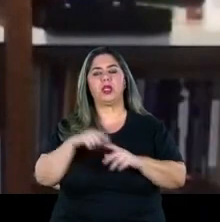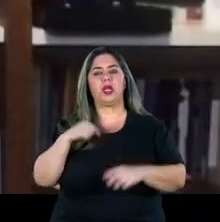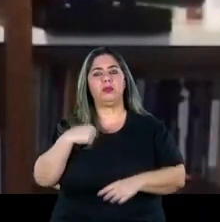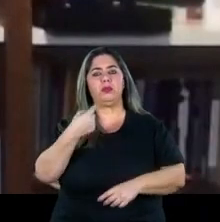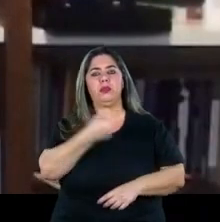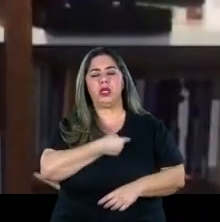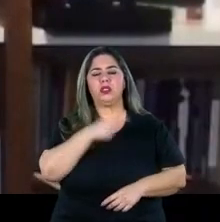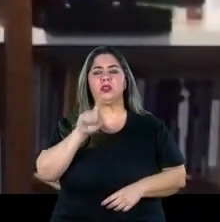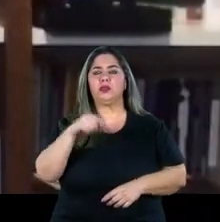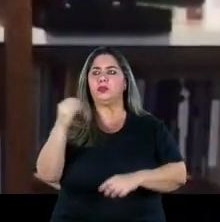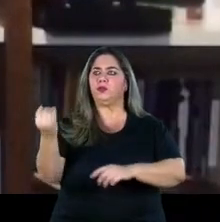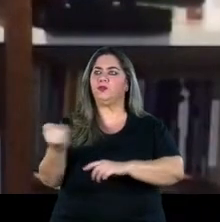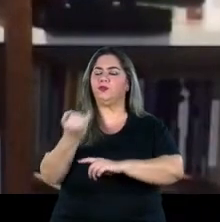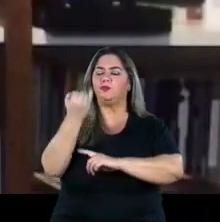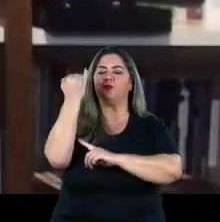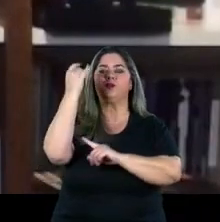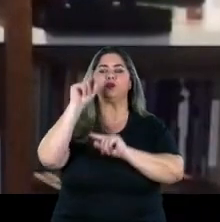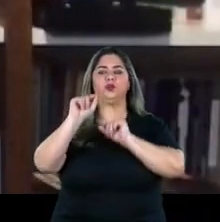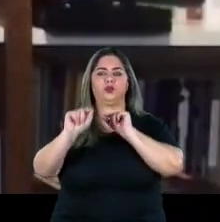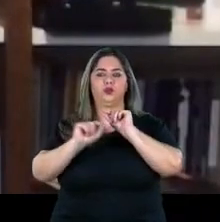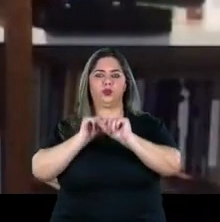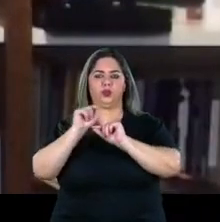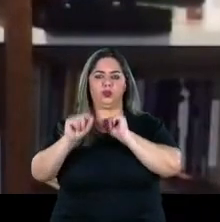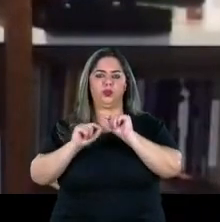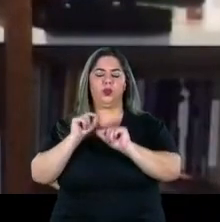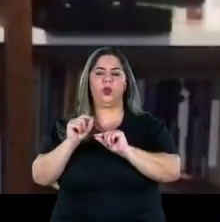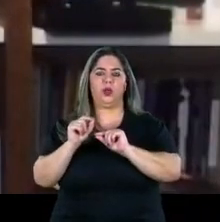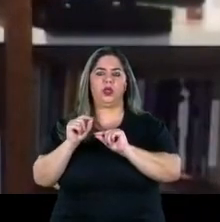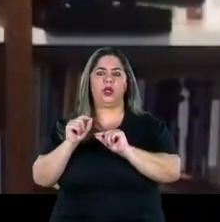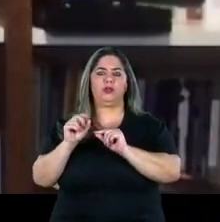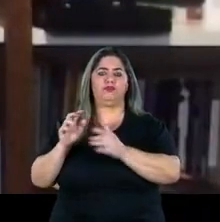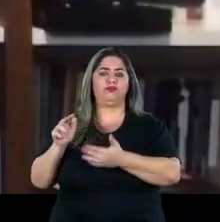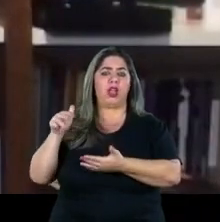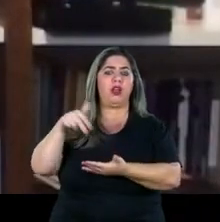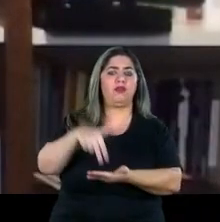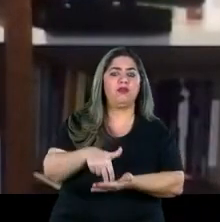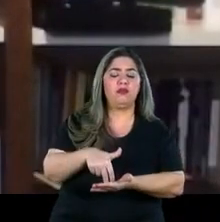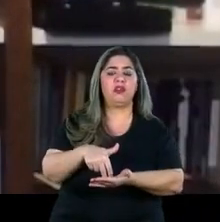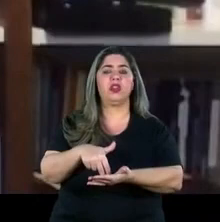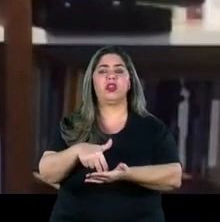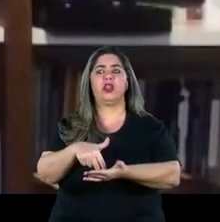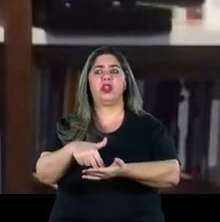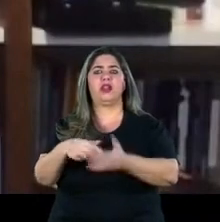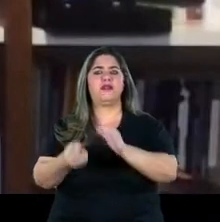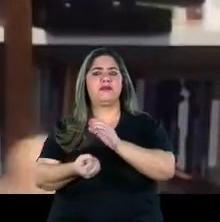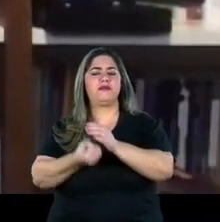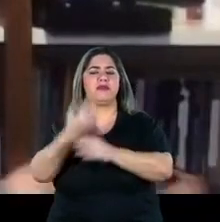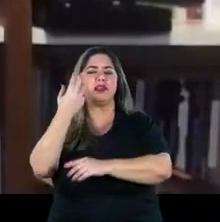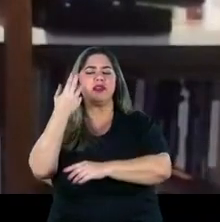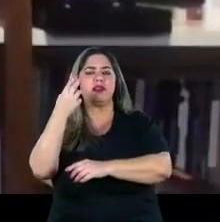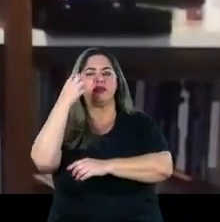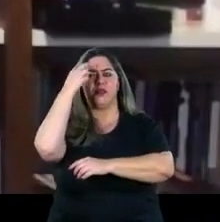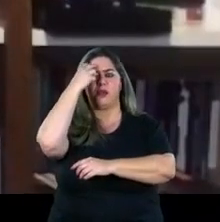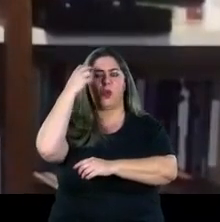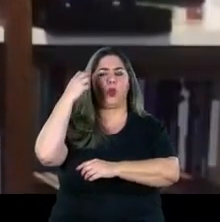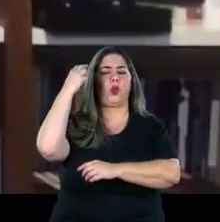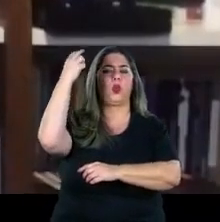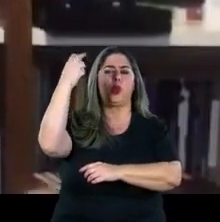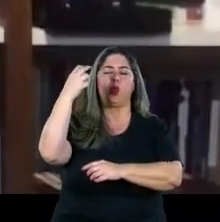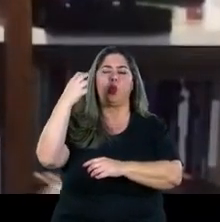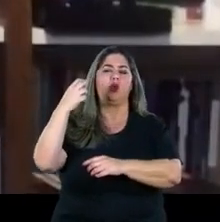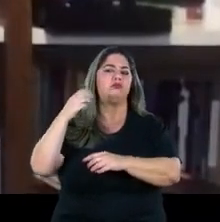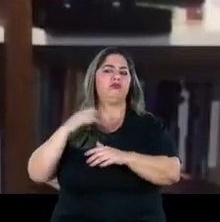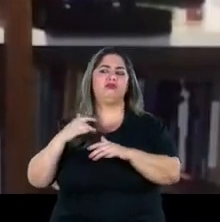é muito importante a questão da da nossa presença na produção cultural via as diversas